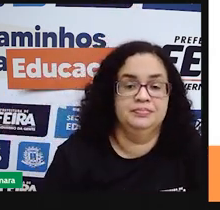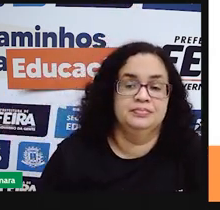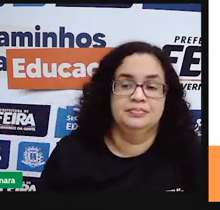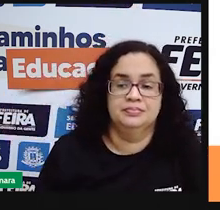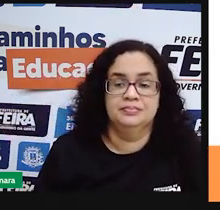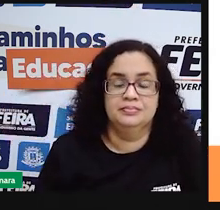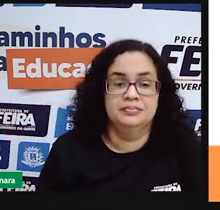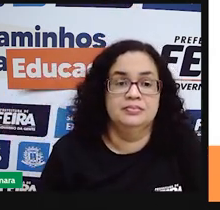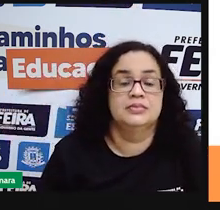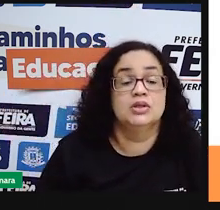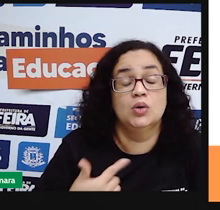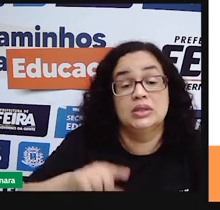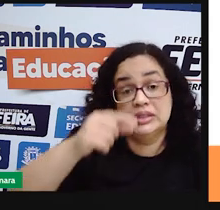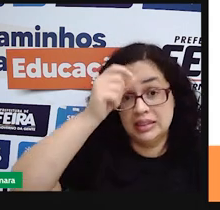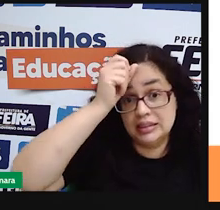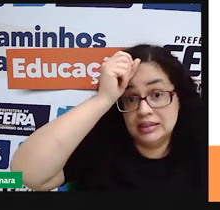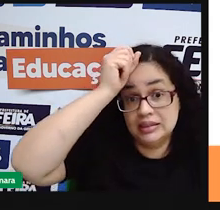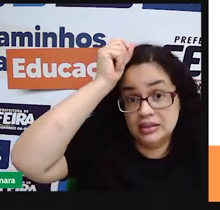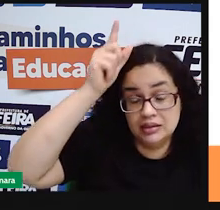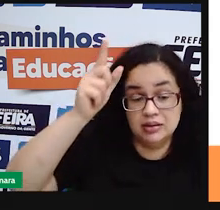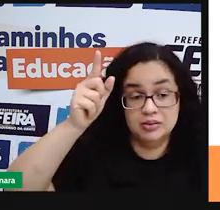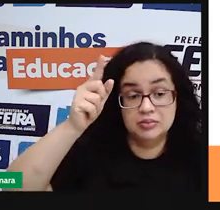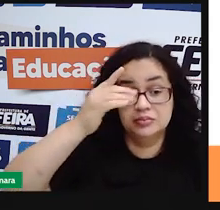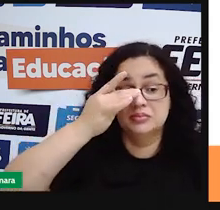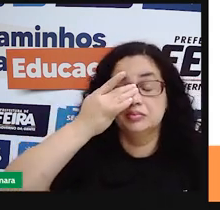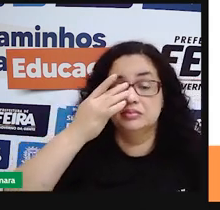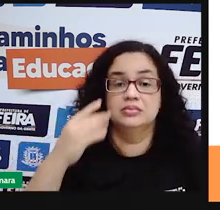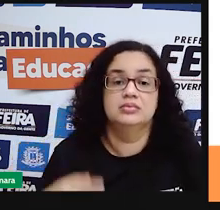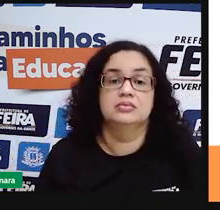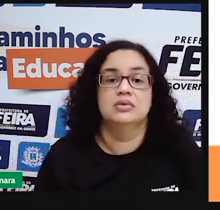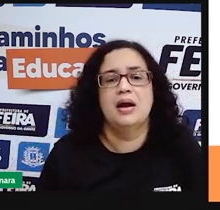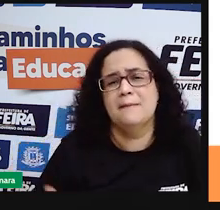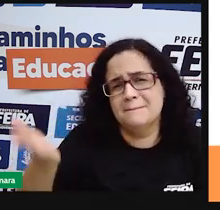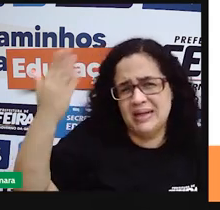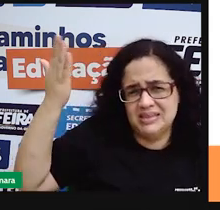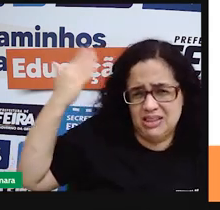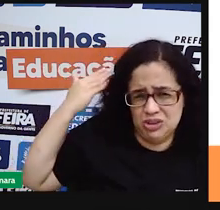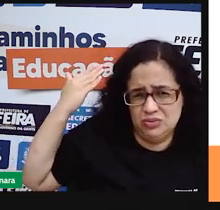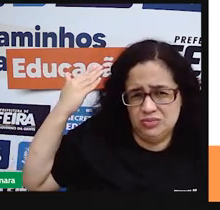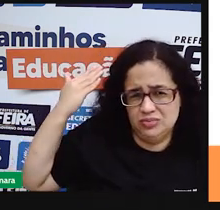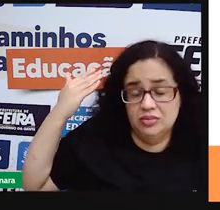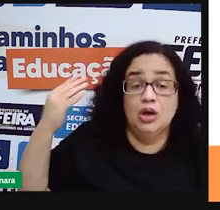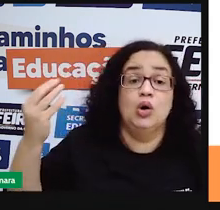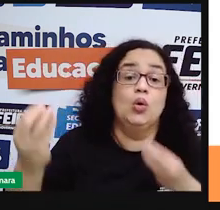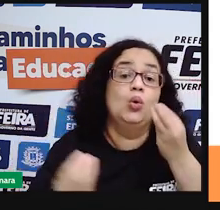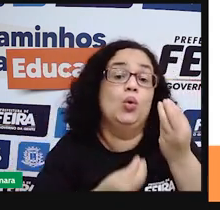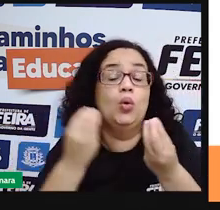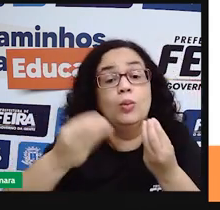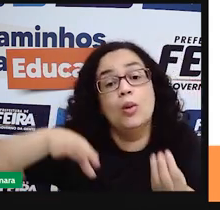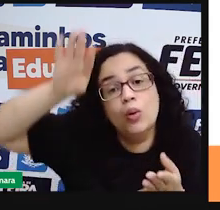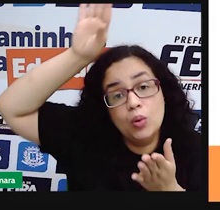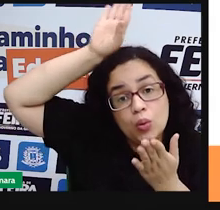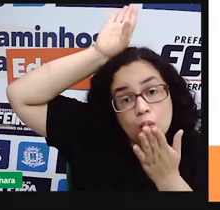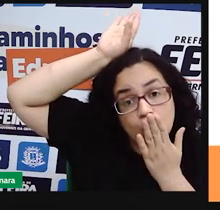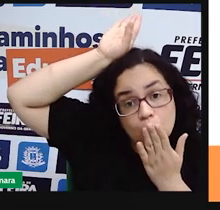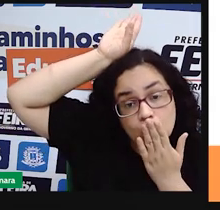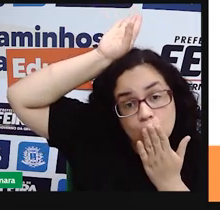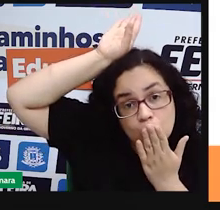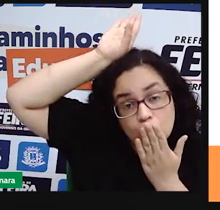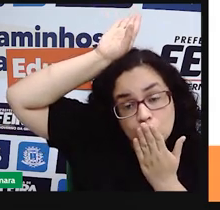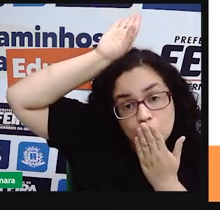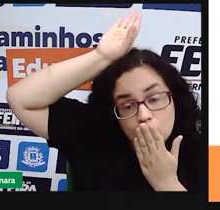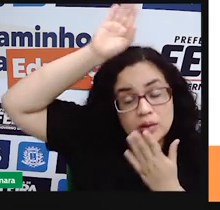Outra ideia equivocada é que eles são coisas do passado, como se os índios tivessem deixado, né? De